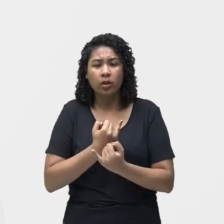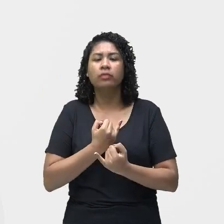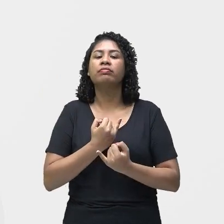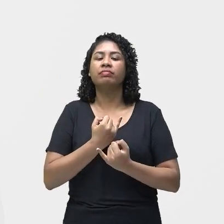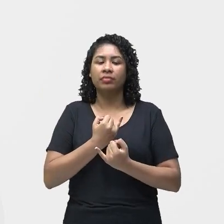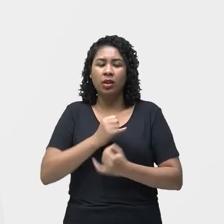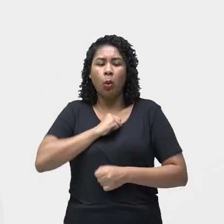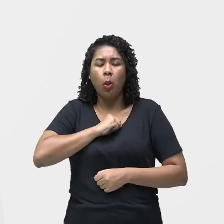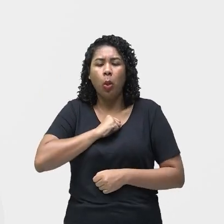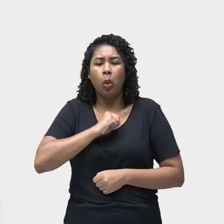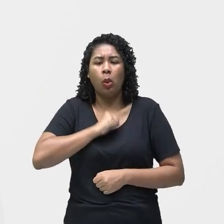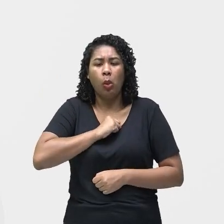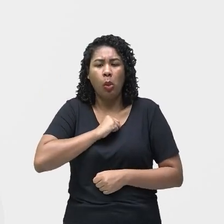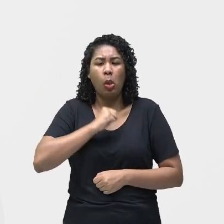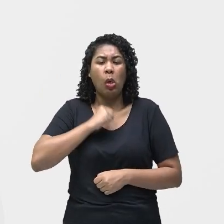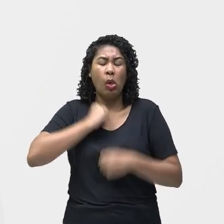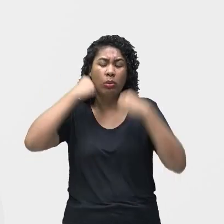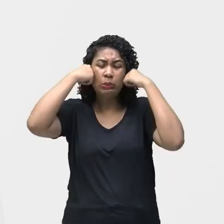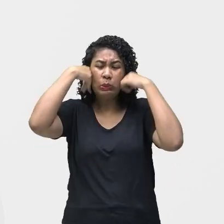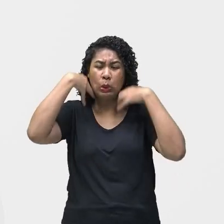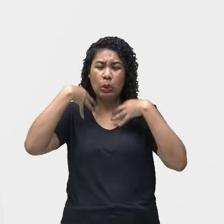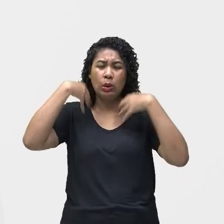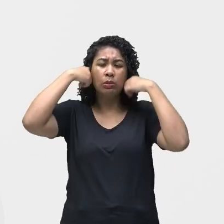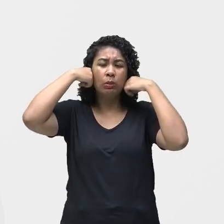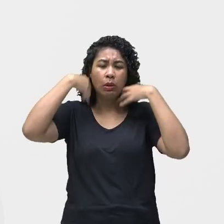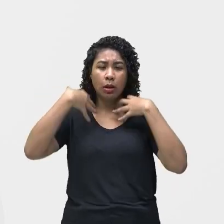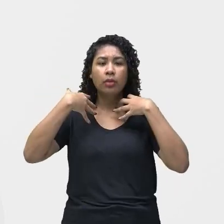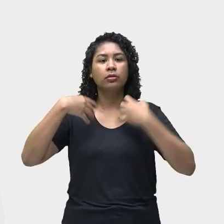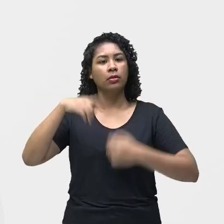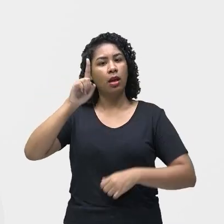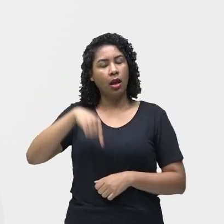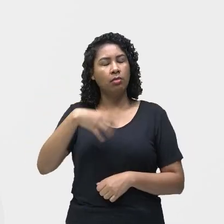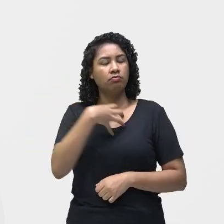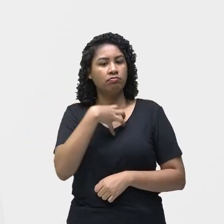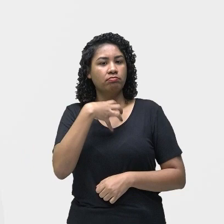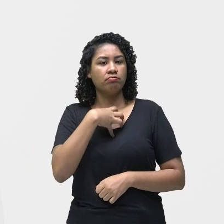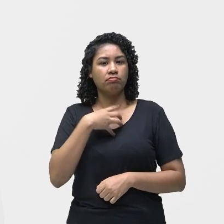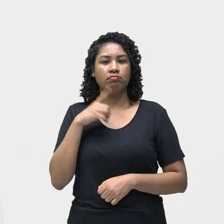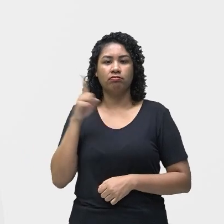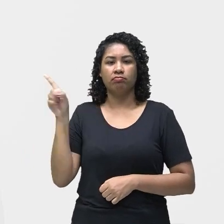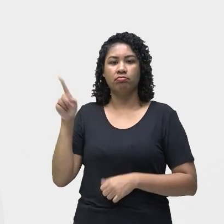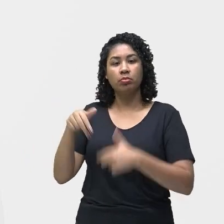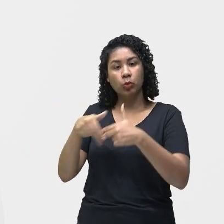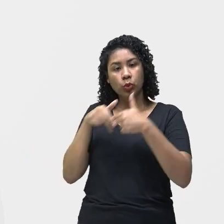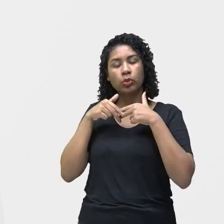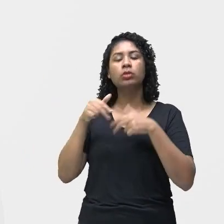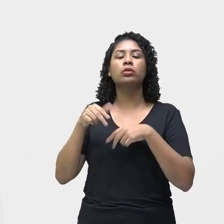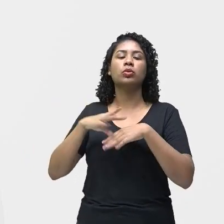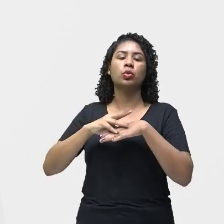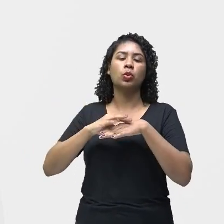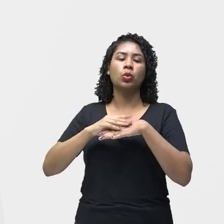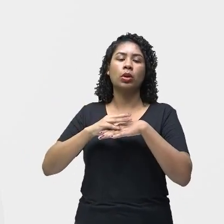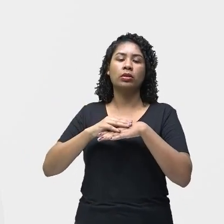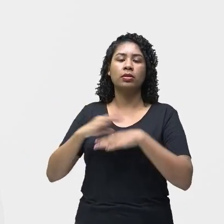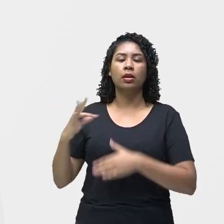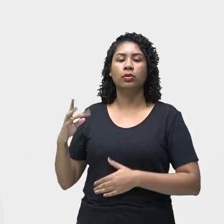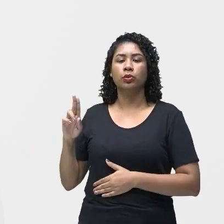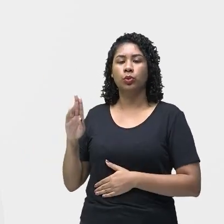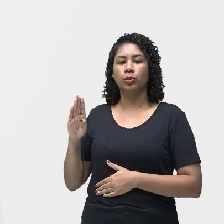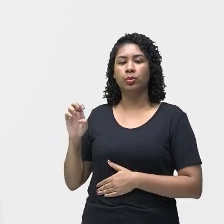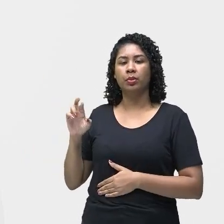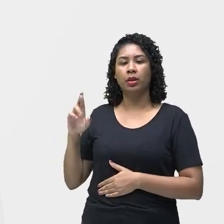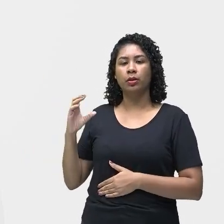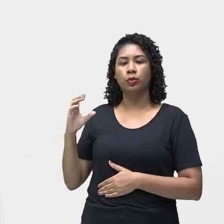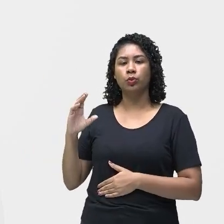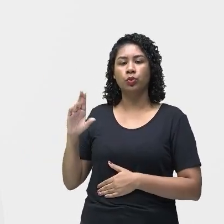tosse persistente, tudo isso são sintomas causados pela tuberculose. Trouxe também